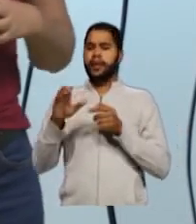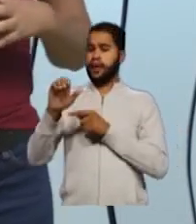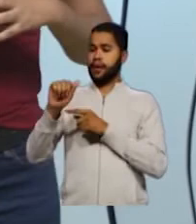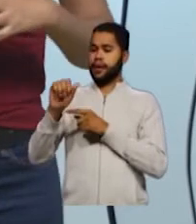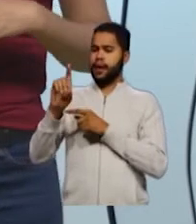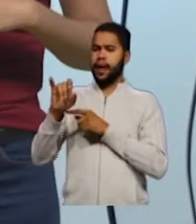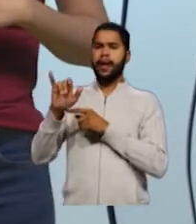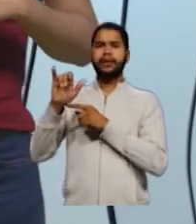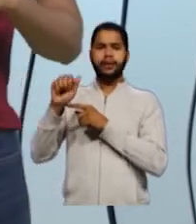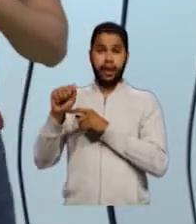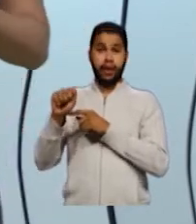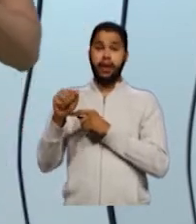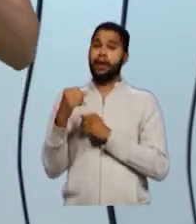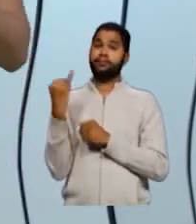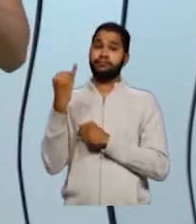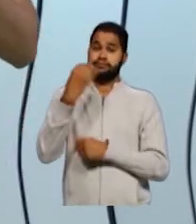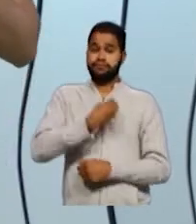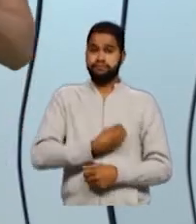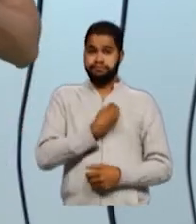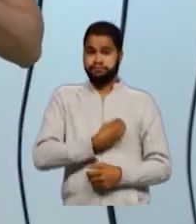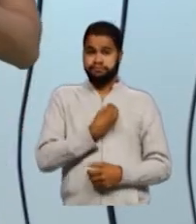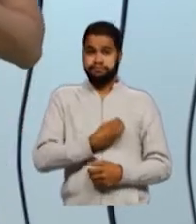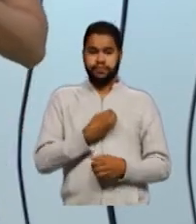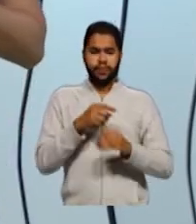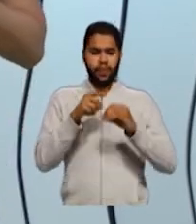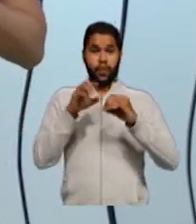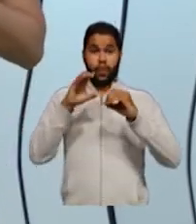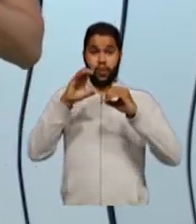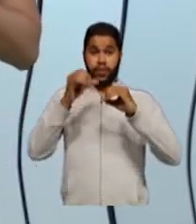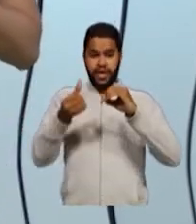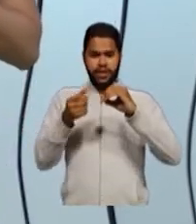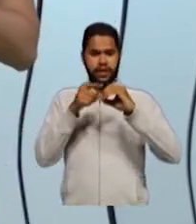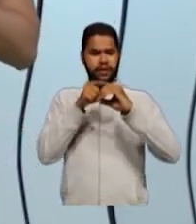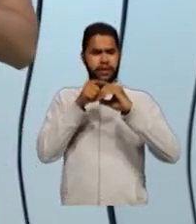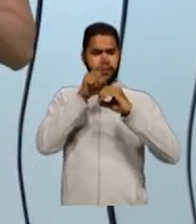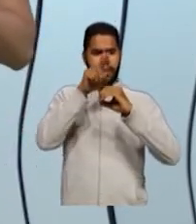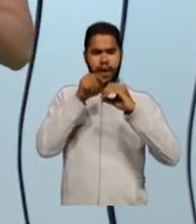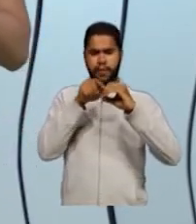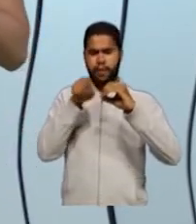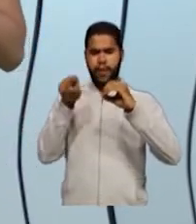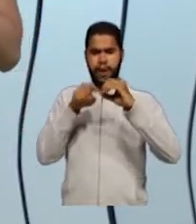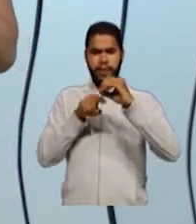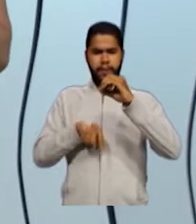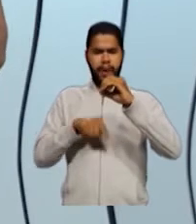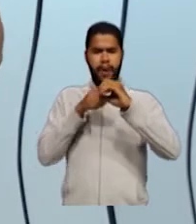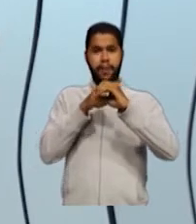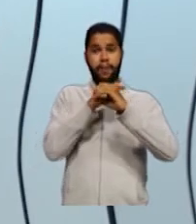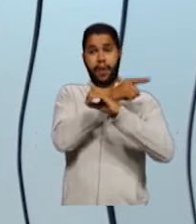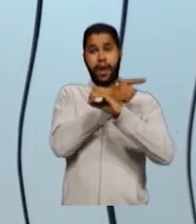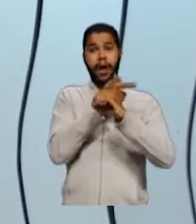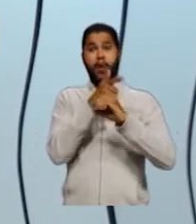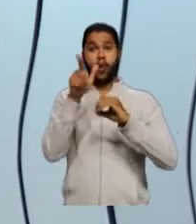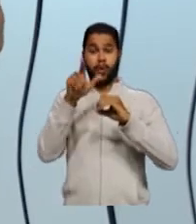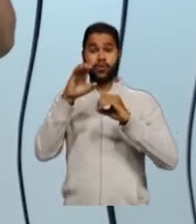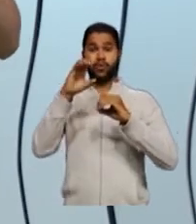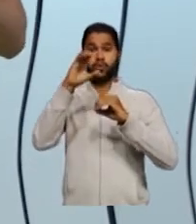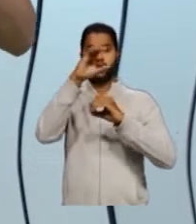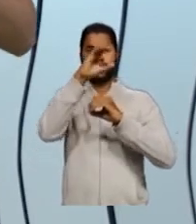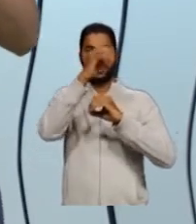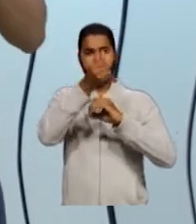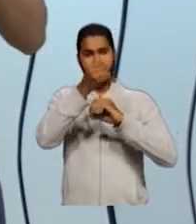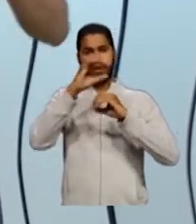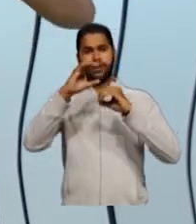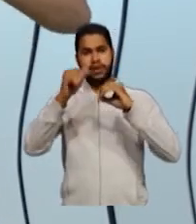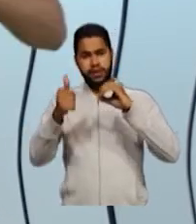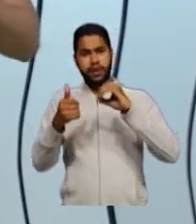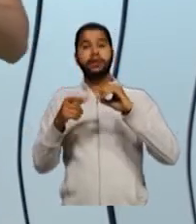importante para a vida. Então, o fato do carbono conseguir se ligar a vários outros carbonos, dá a ele